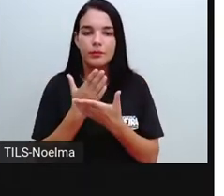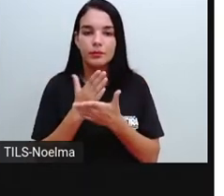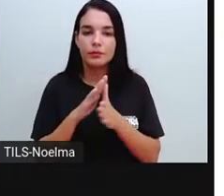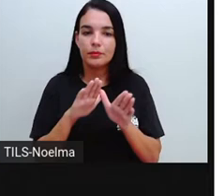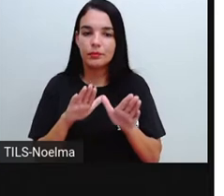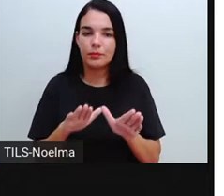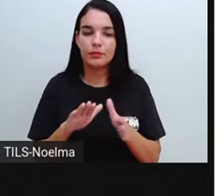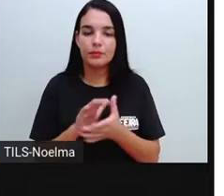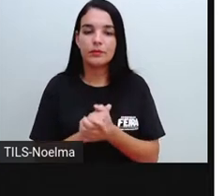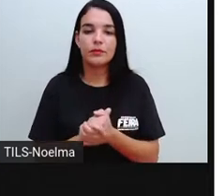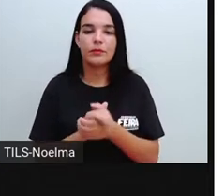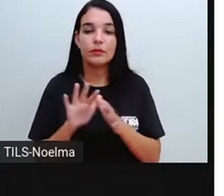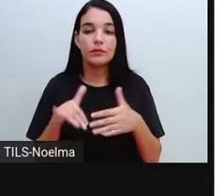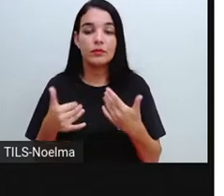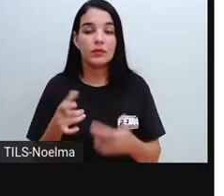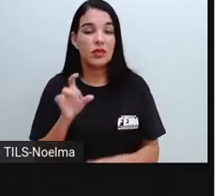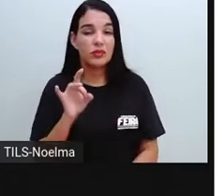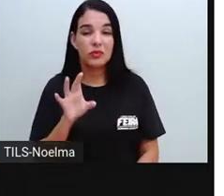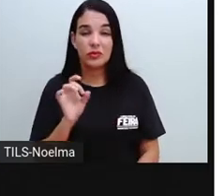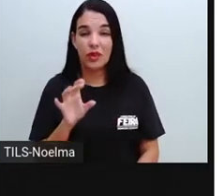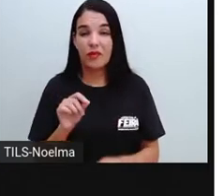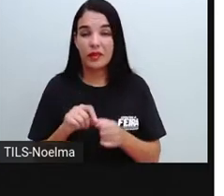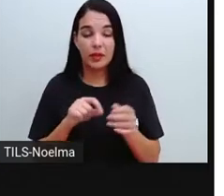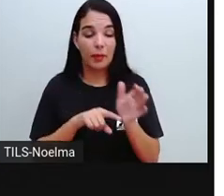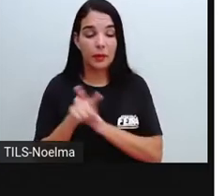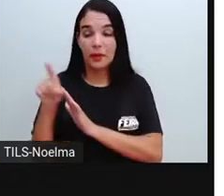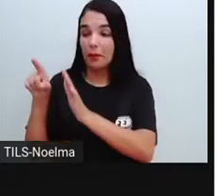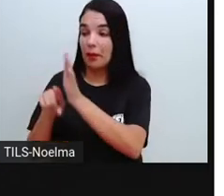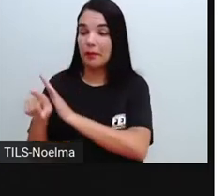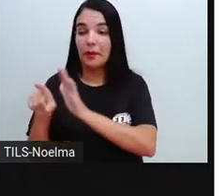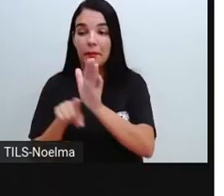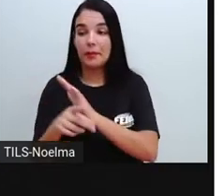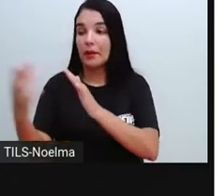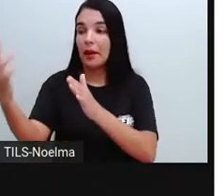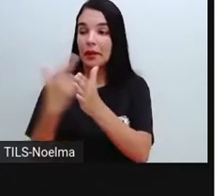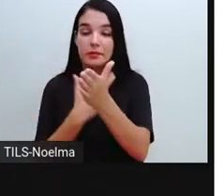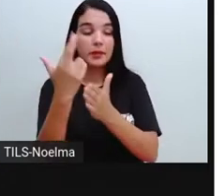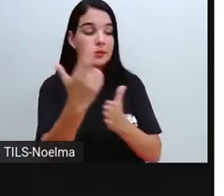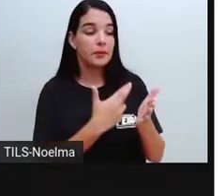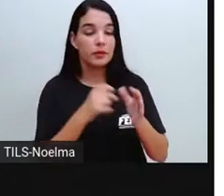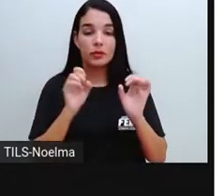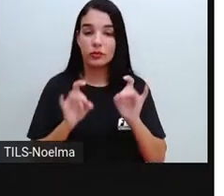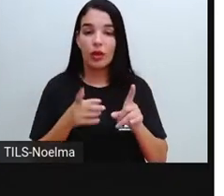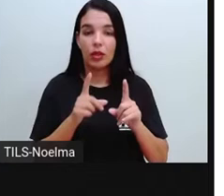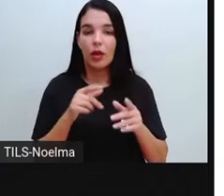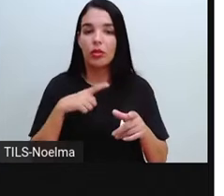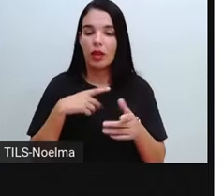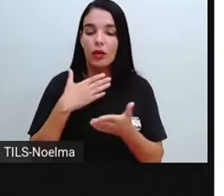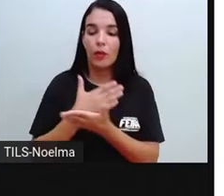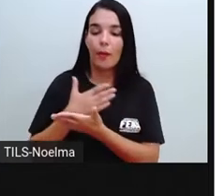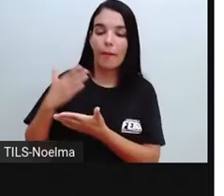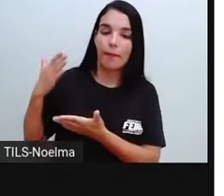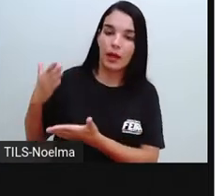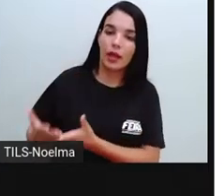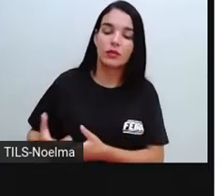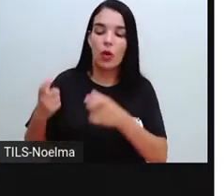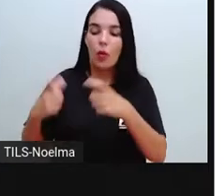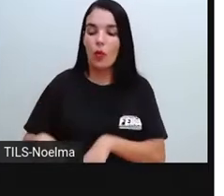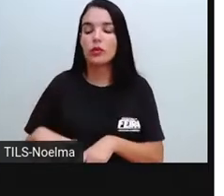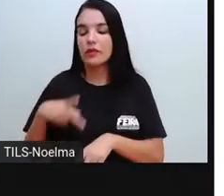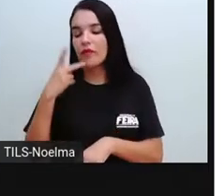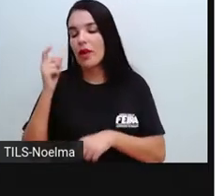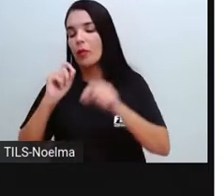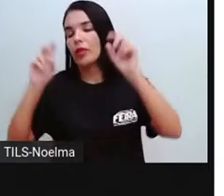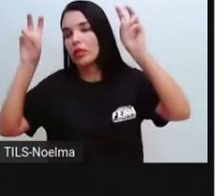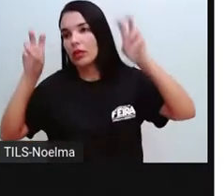conclusão. Então, não é somente fazer perguntas e ter respostas, né? Tem uma introdução, onde vai se abordar